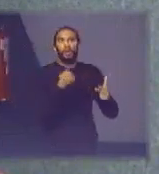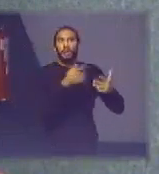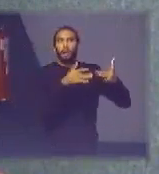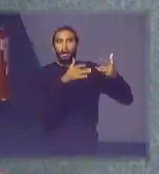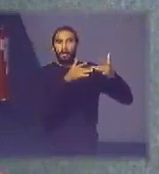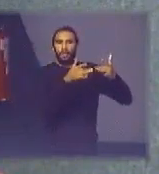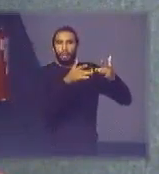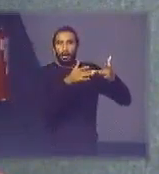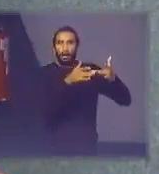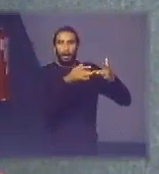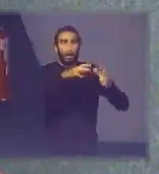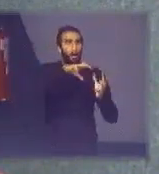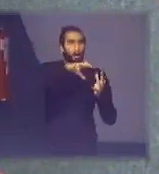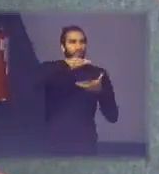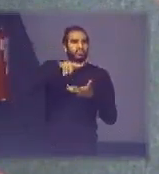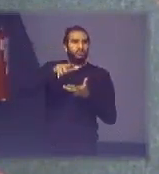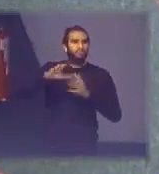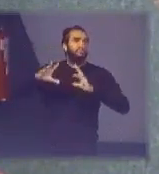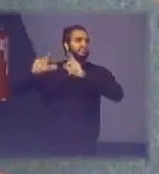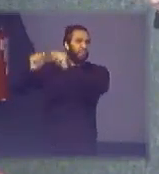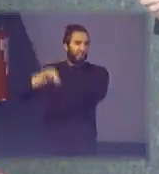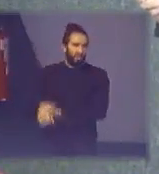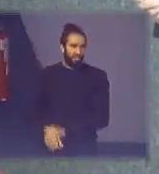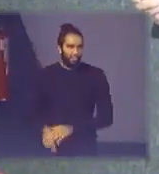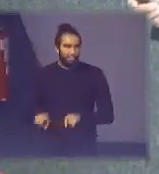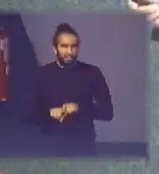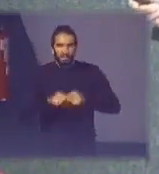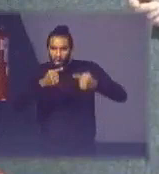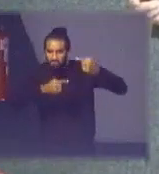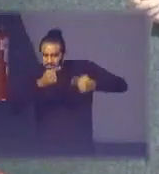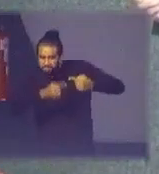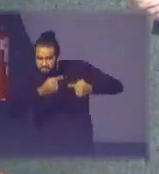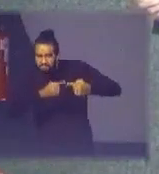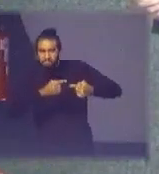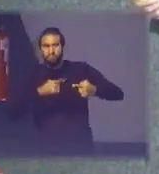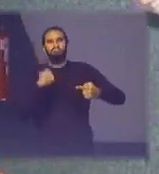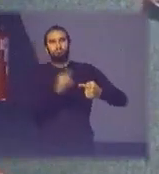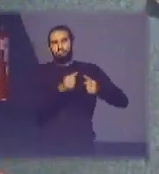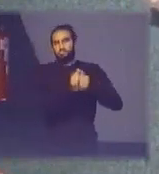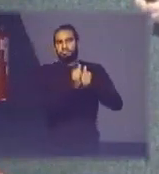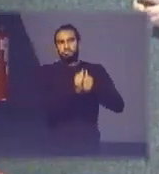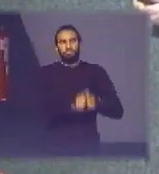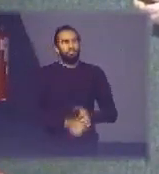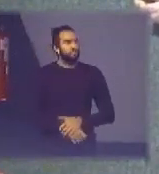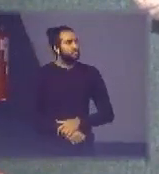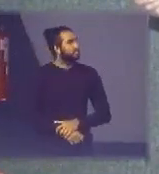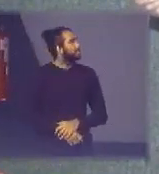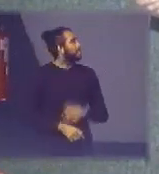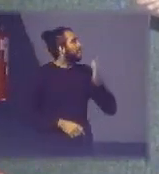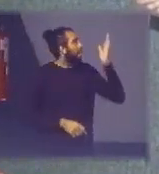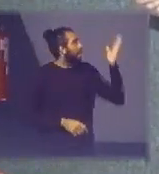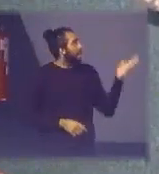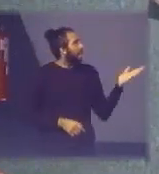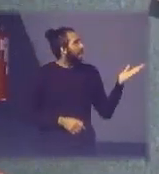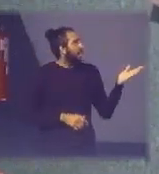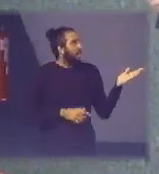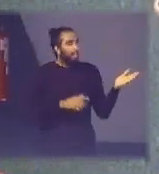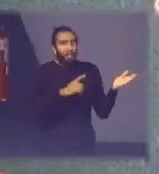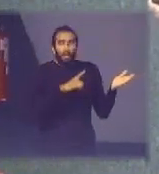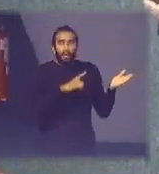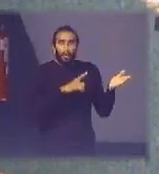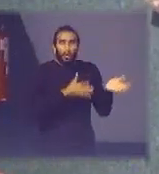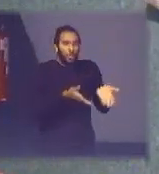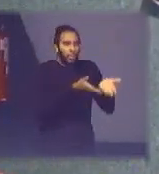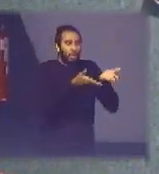com o mundo inteiro discutindo também opções aqui foi uma campanha numa